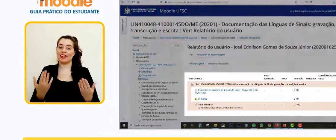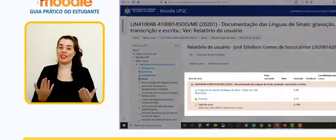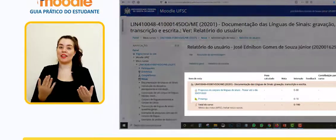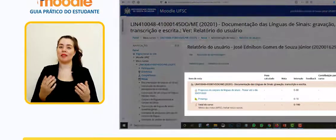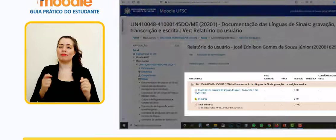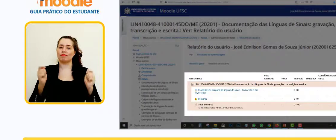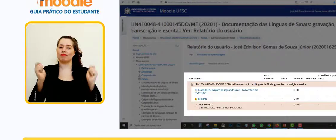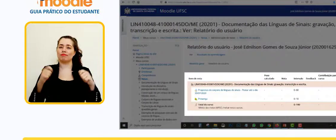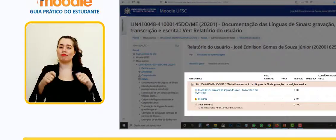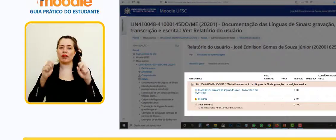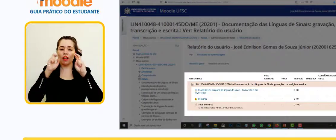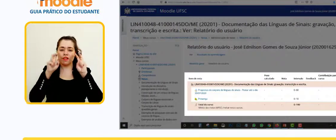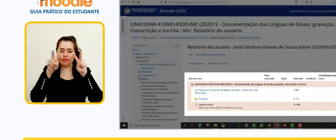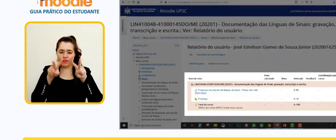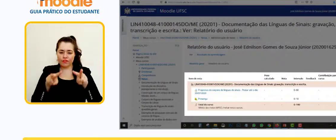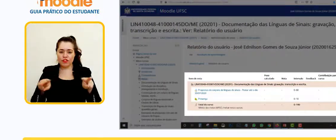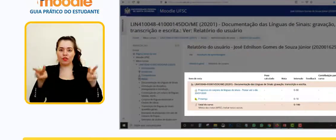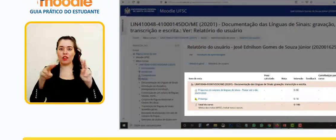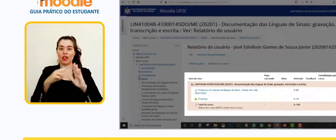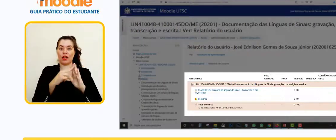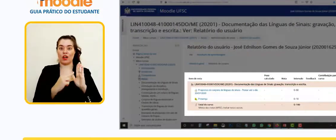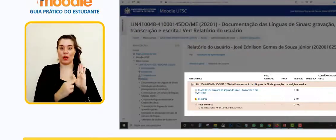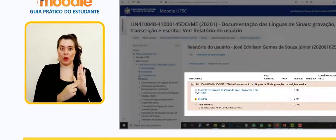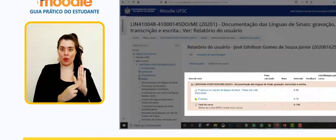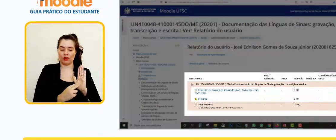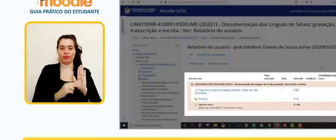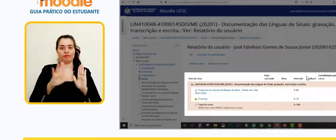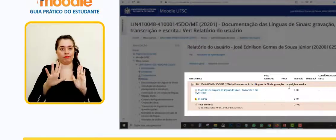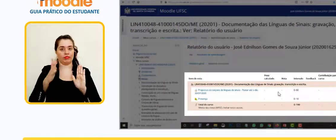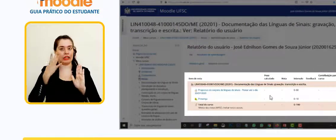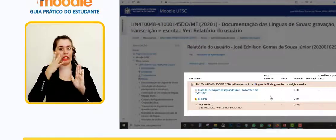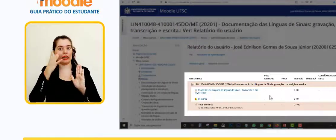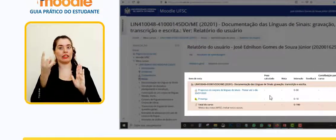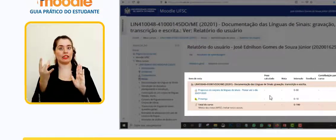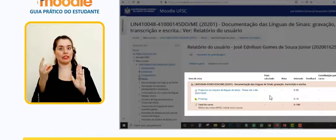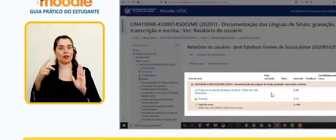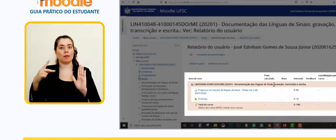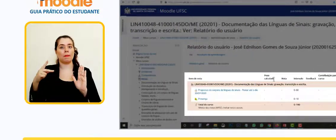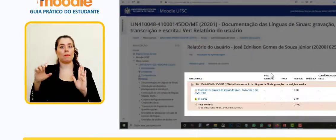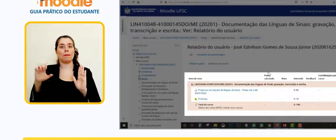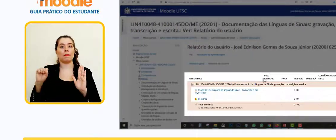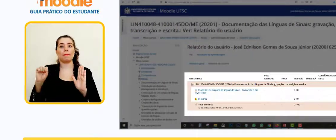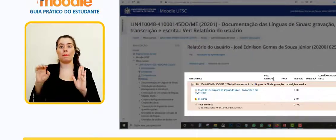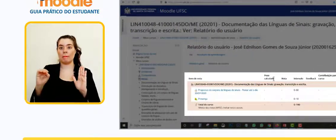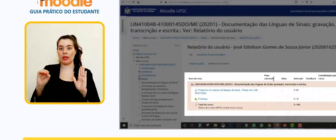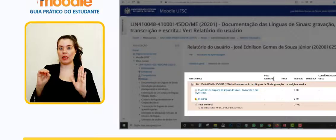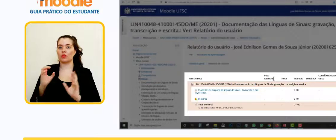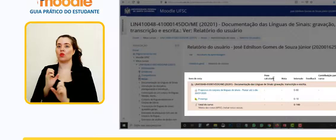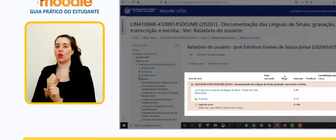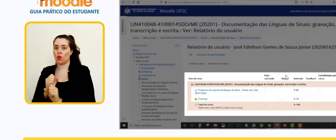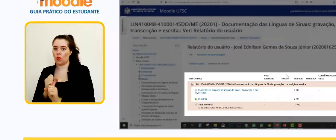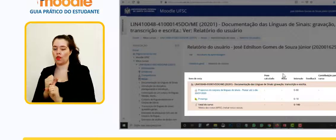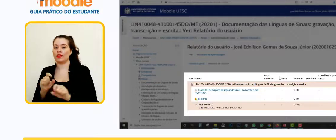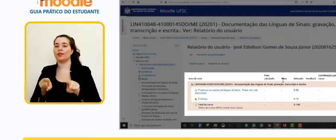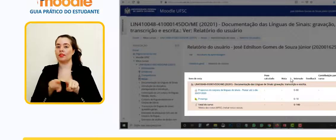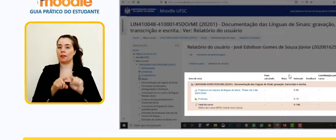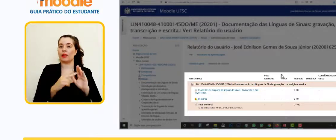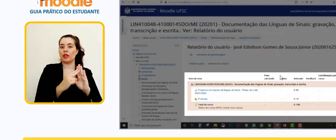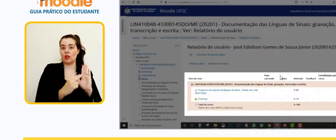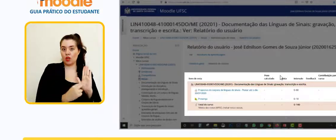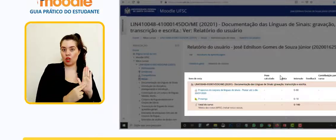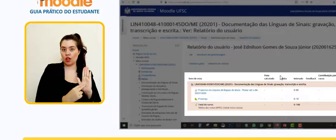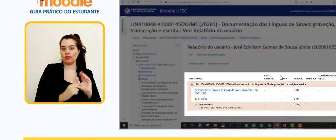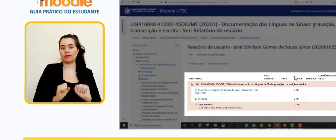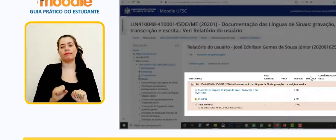Aqui então é possível visualizar as notas. Fique atento ao peso calculado, a